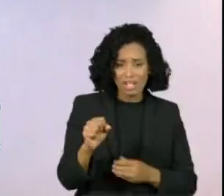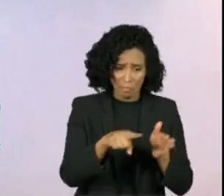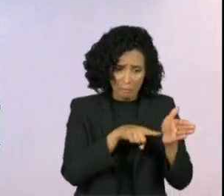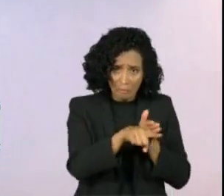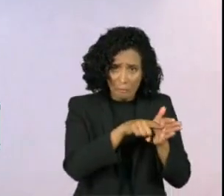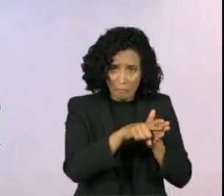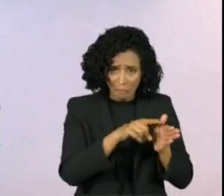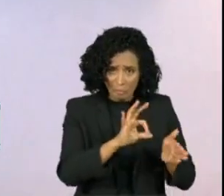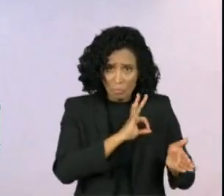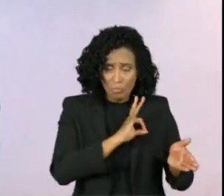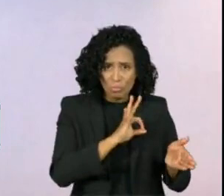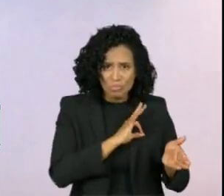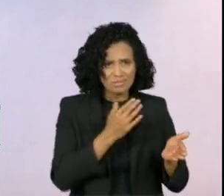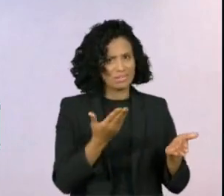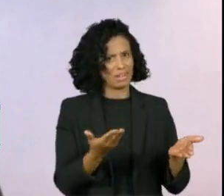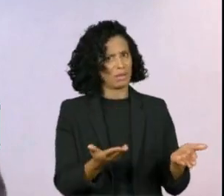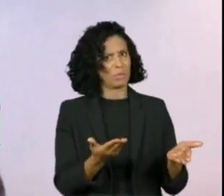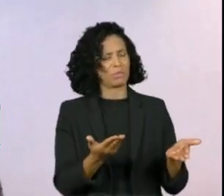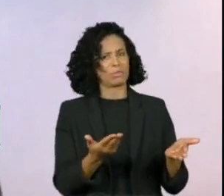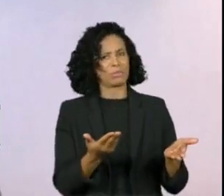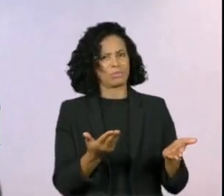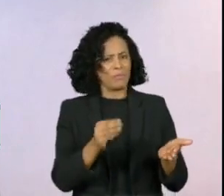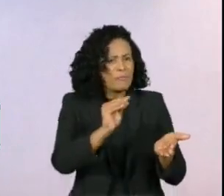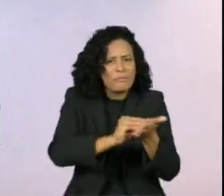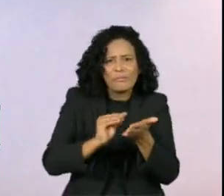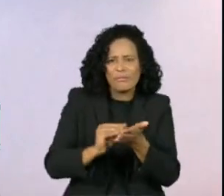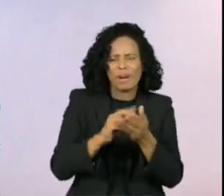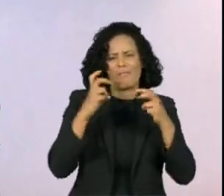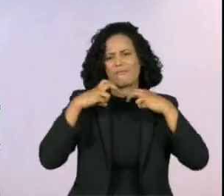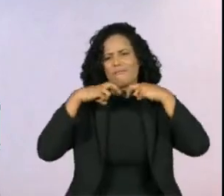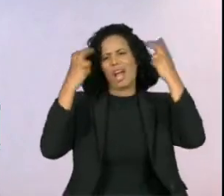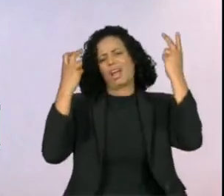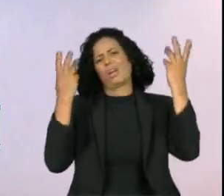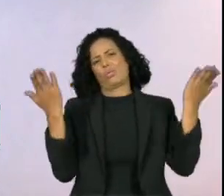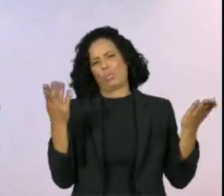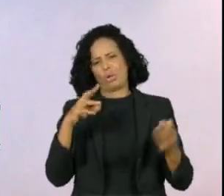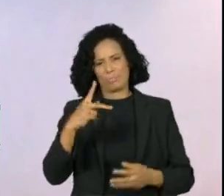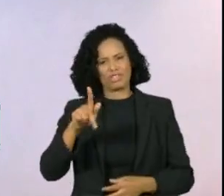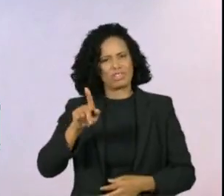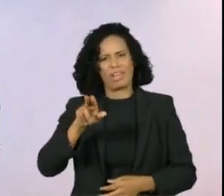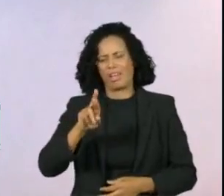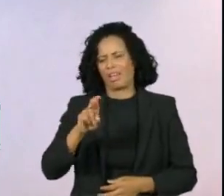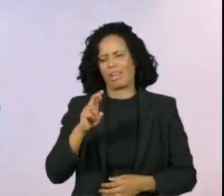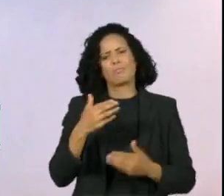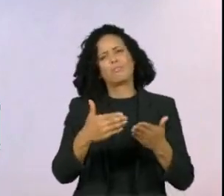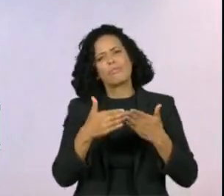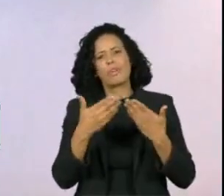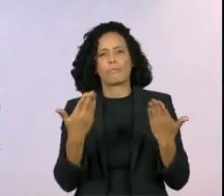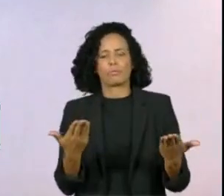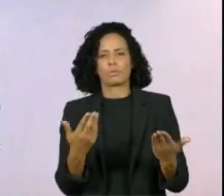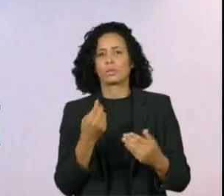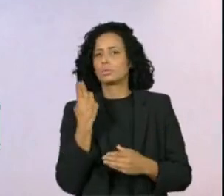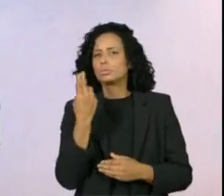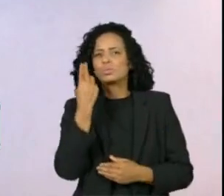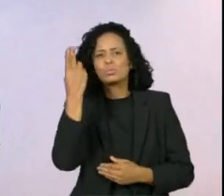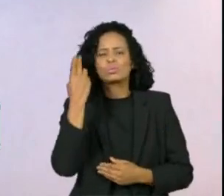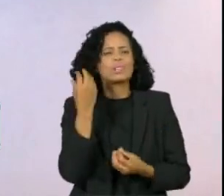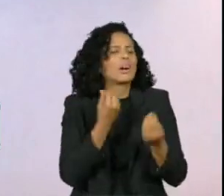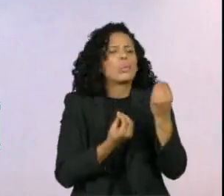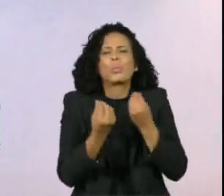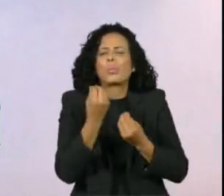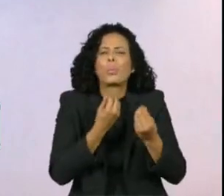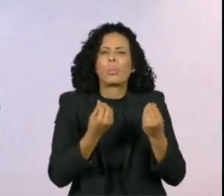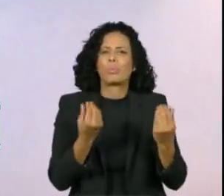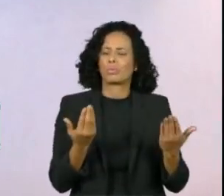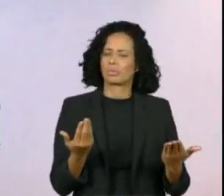policial é uma vergonha para a Procuradora-Geral da República. Não há qualquer tipo de justificativa